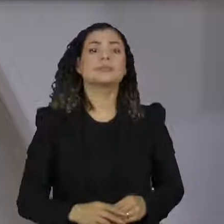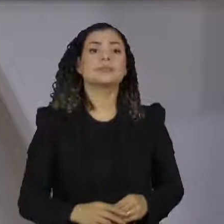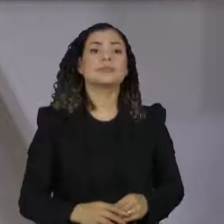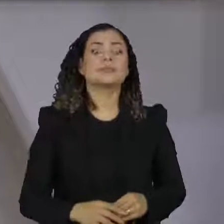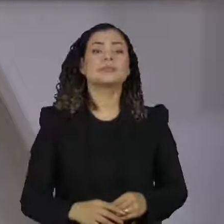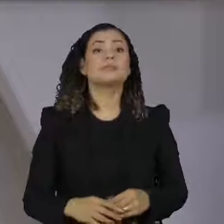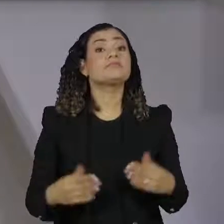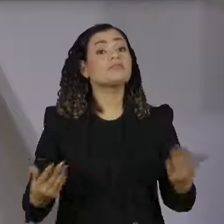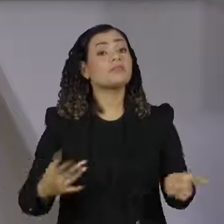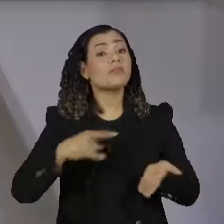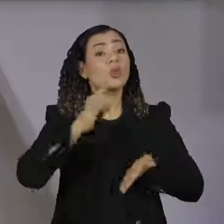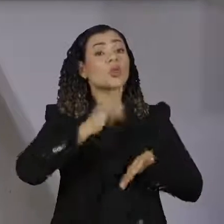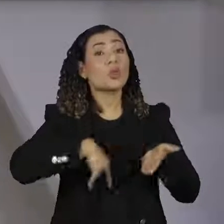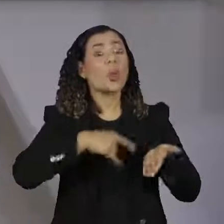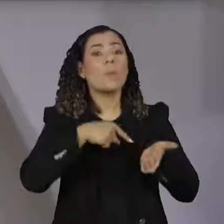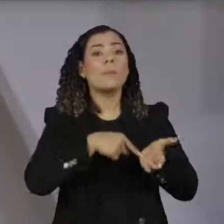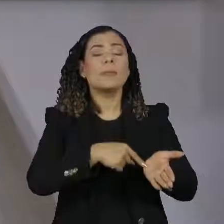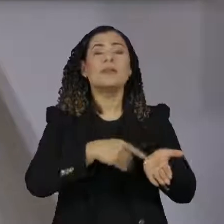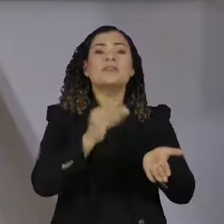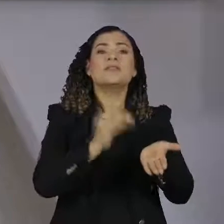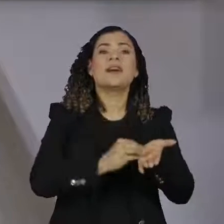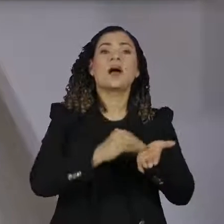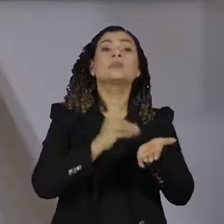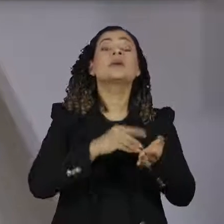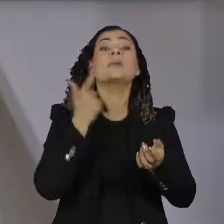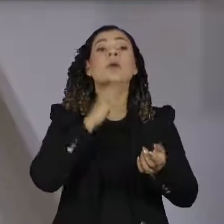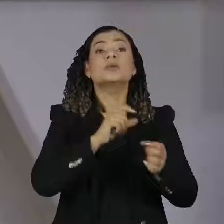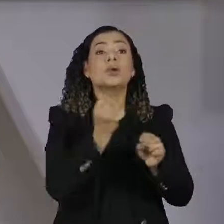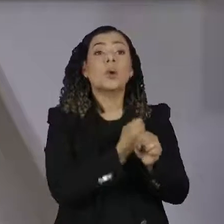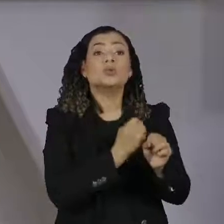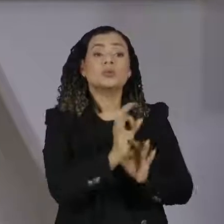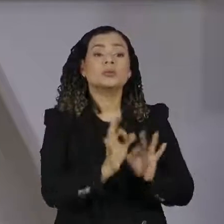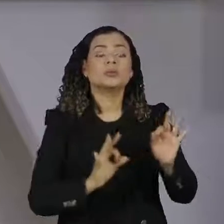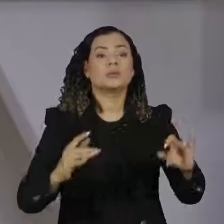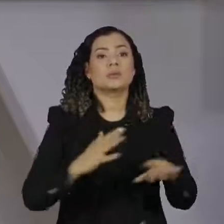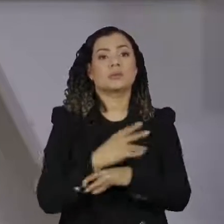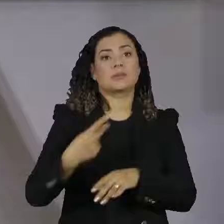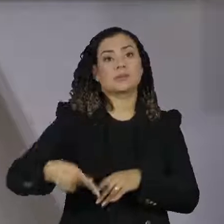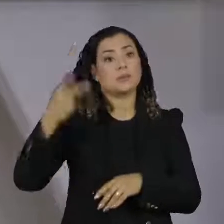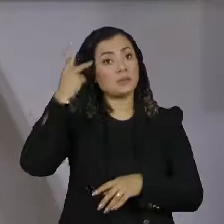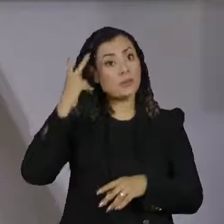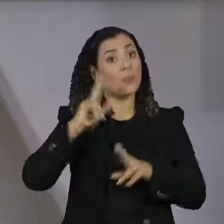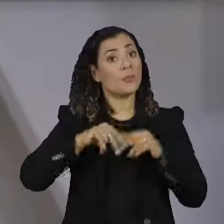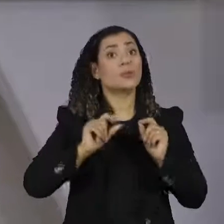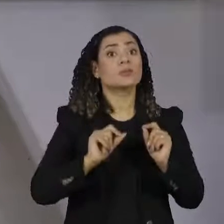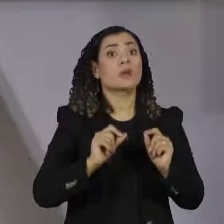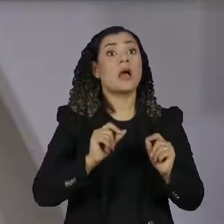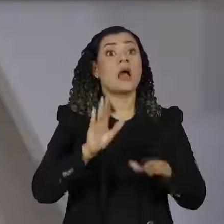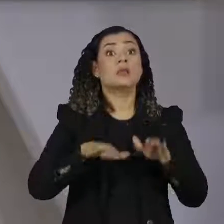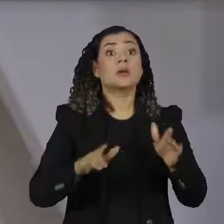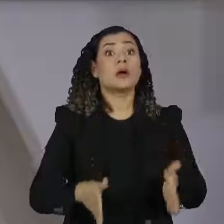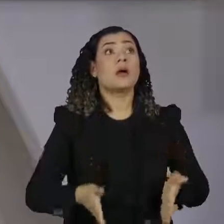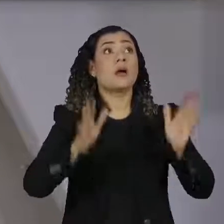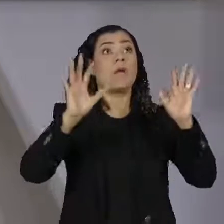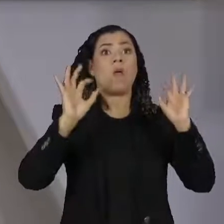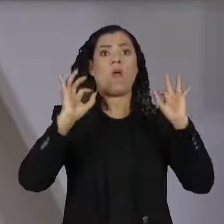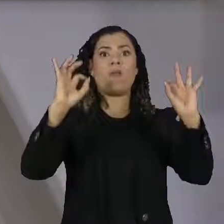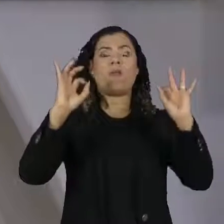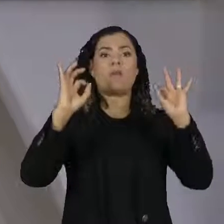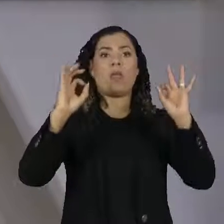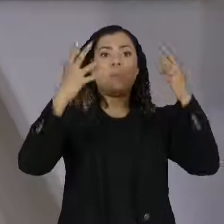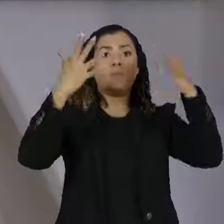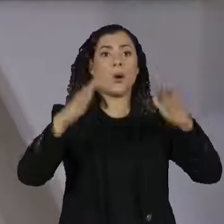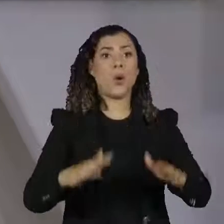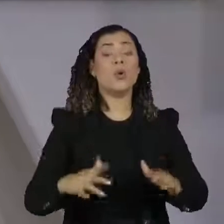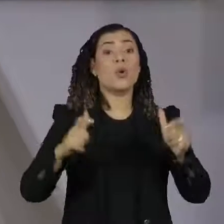A falta de documentação necessária para construções na cidade de São Paulo pode levar à demolição de um edifício de luxo, numa das regiões